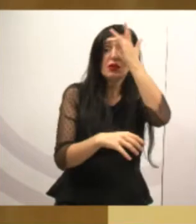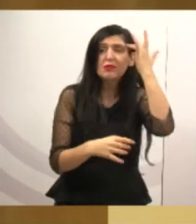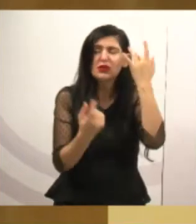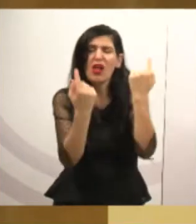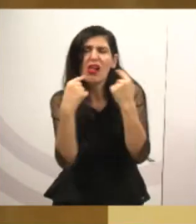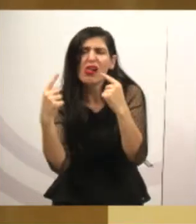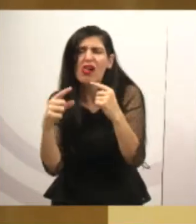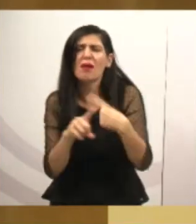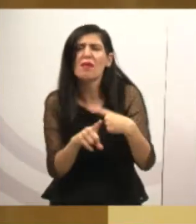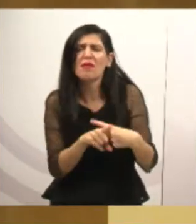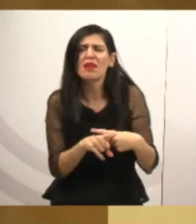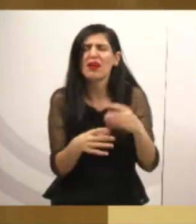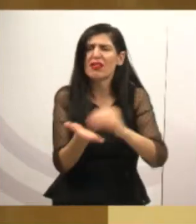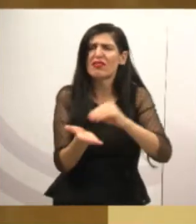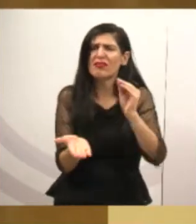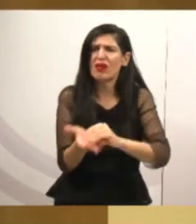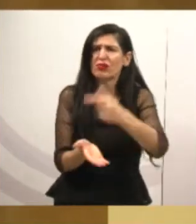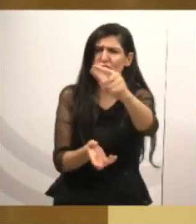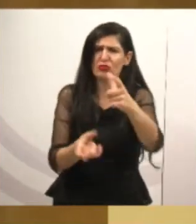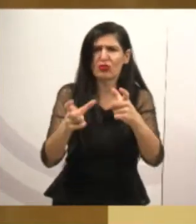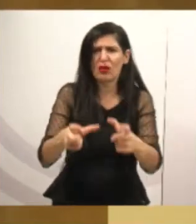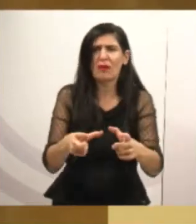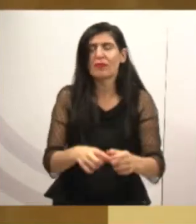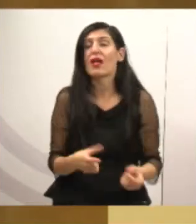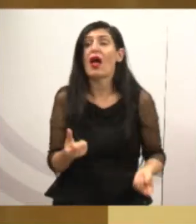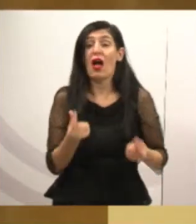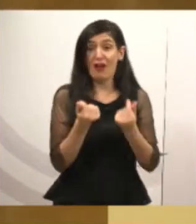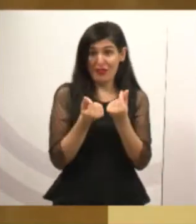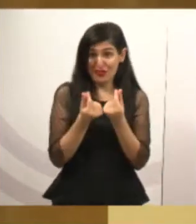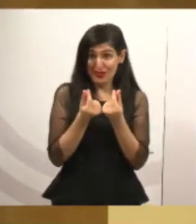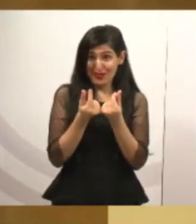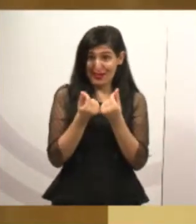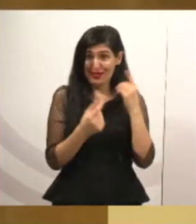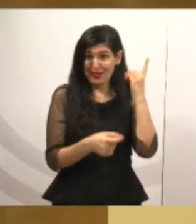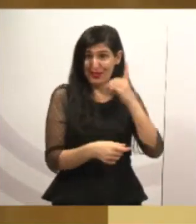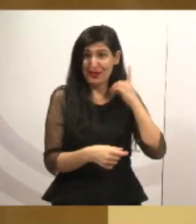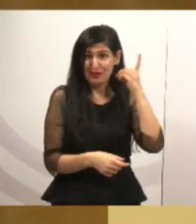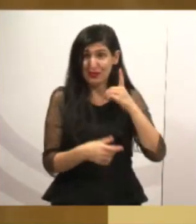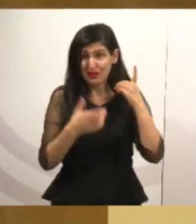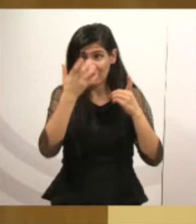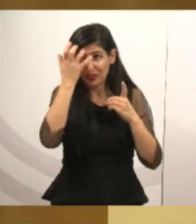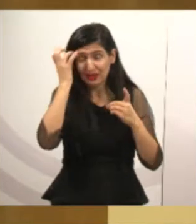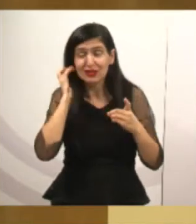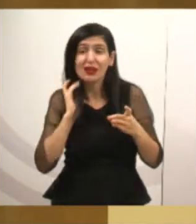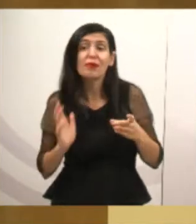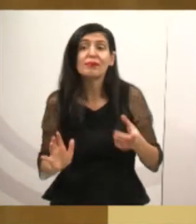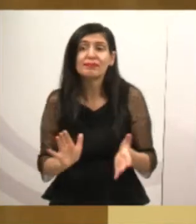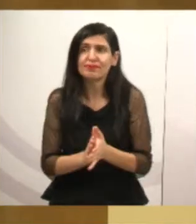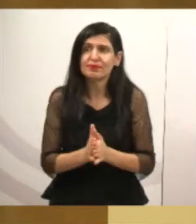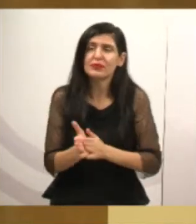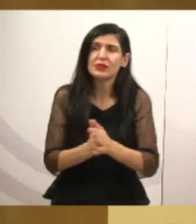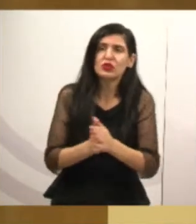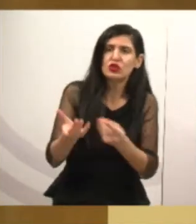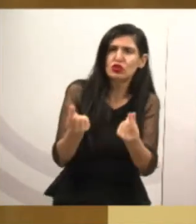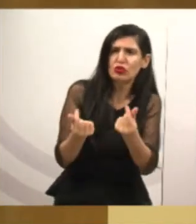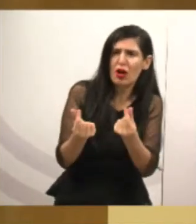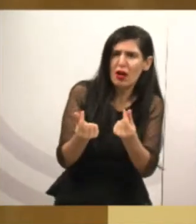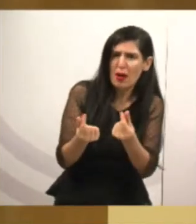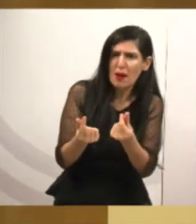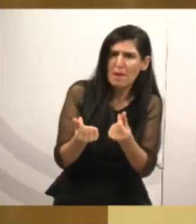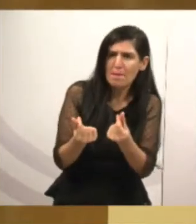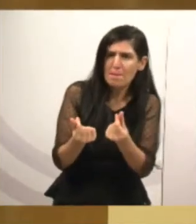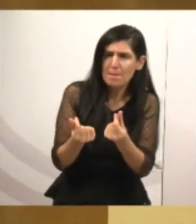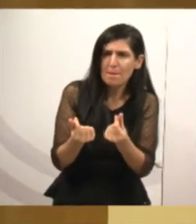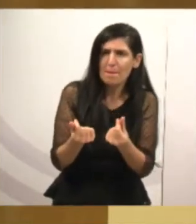estrada de chão. E essa é uma verba a qual o nosso deputado lutou muito, já era para ter saído e que saiu agora. São verbas específicas